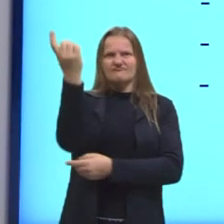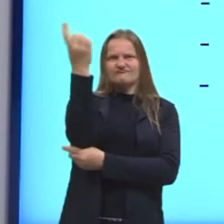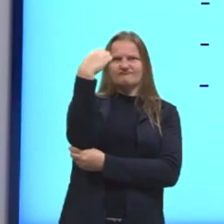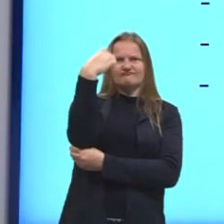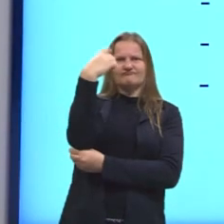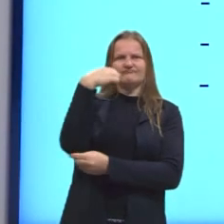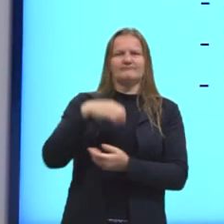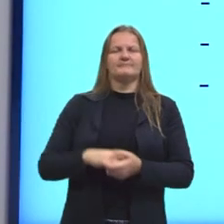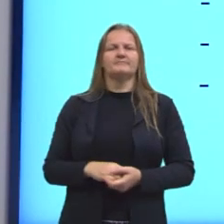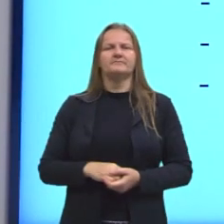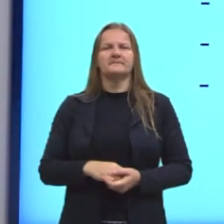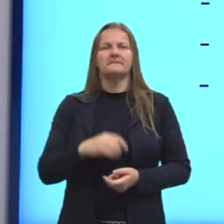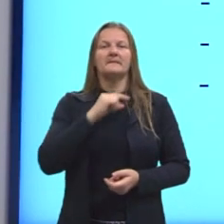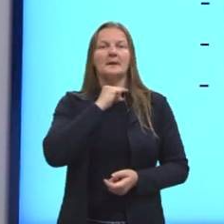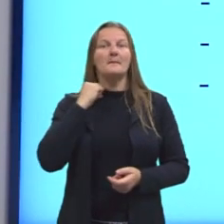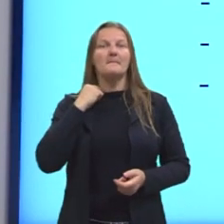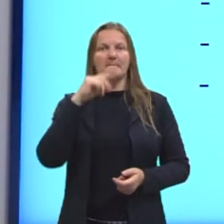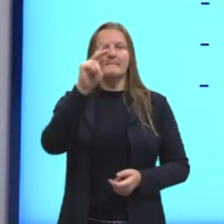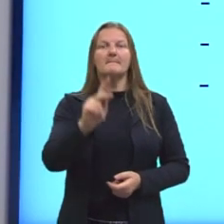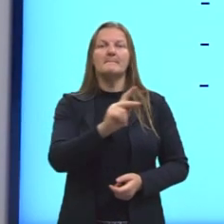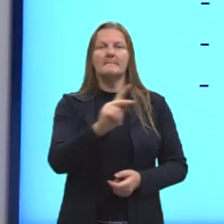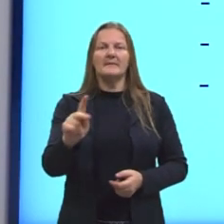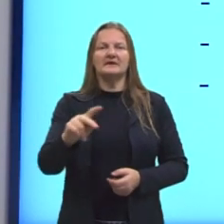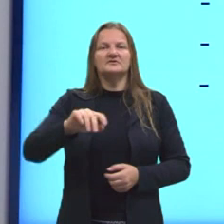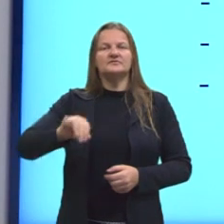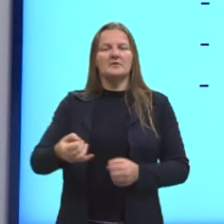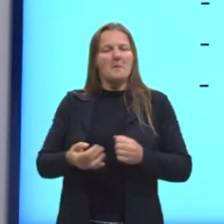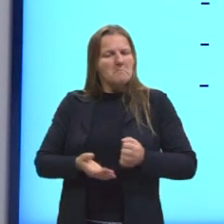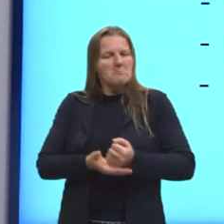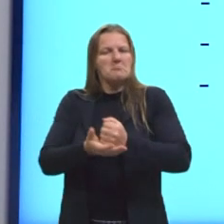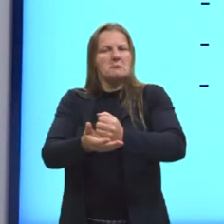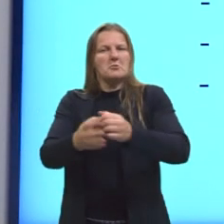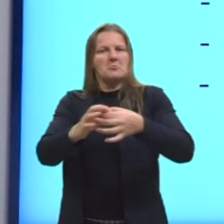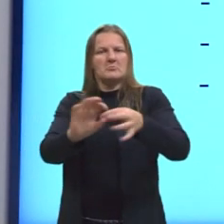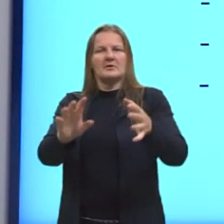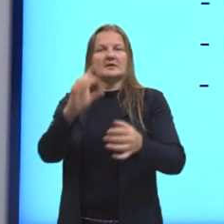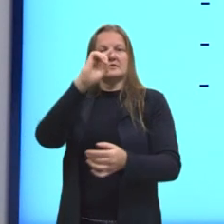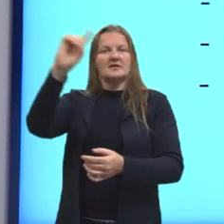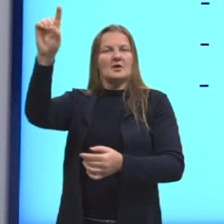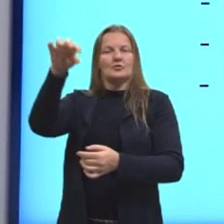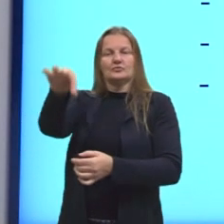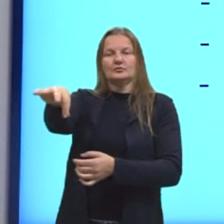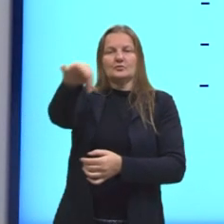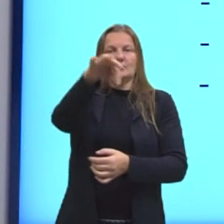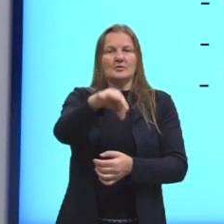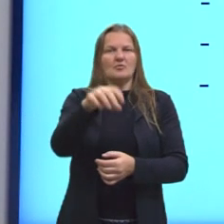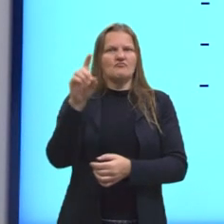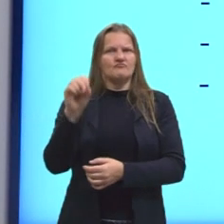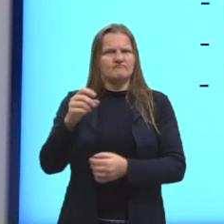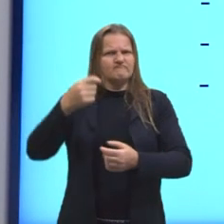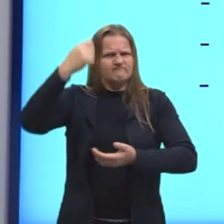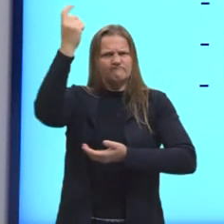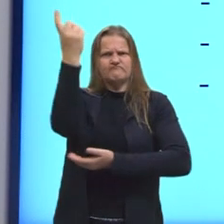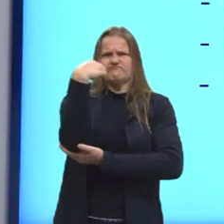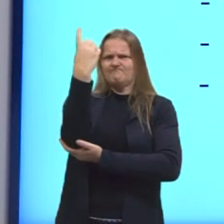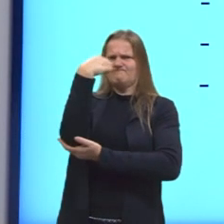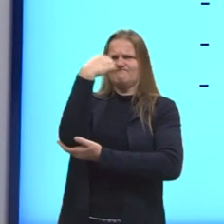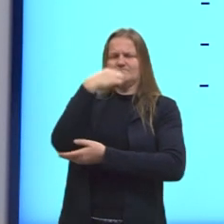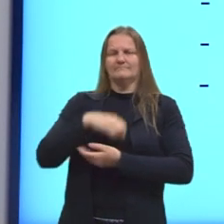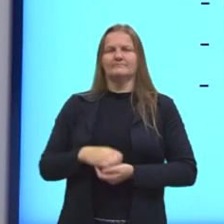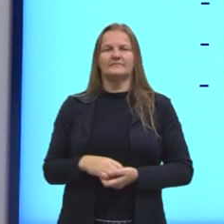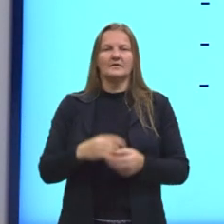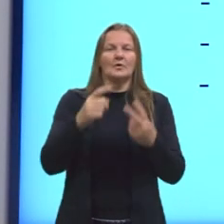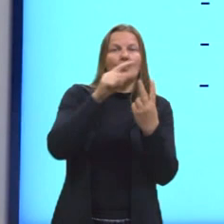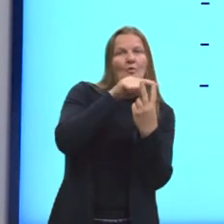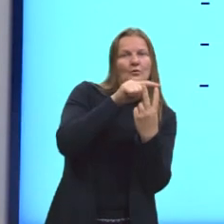esse outro padre estava justificando completamente a escravidão, enquanto o Antônio Vieira ainda tentava compreender